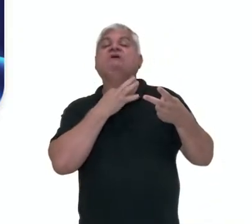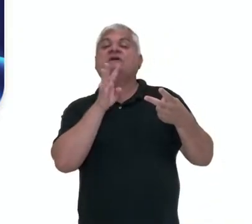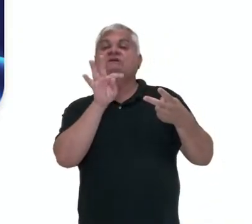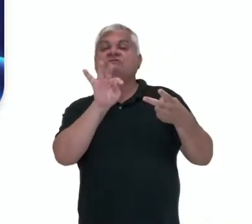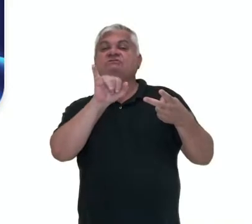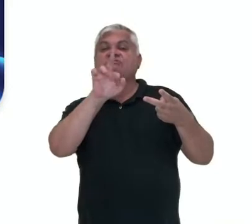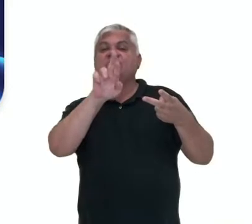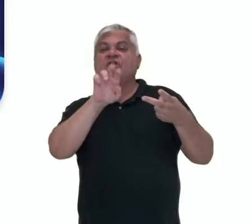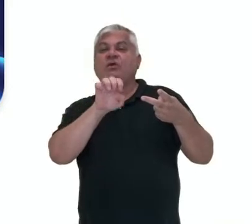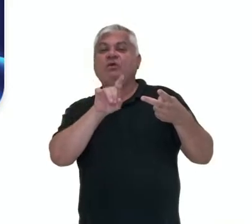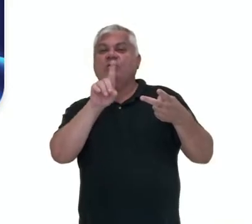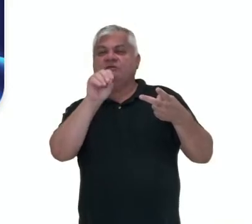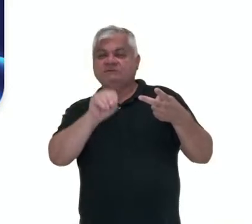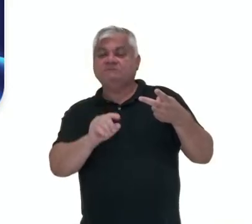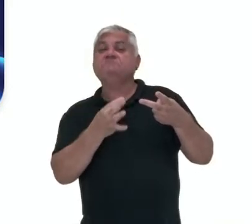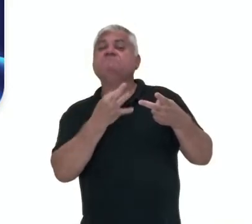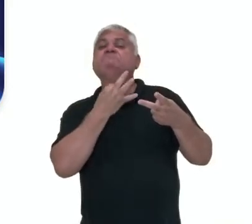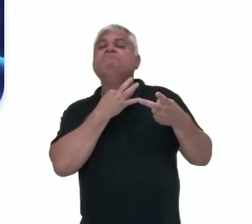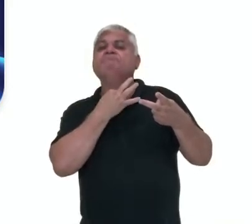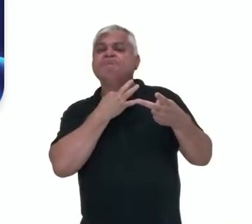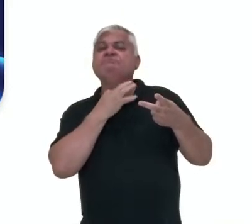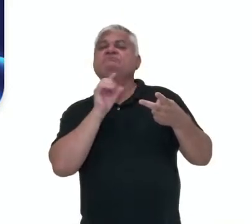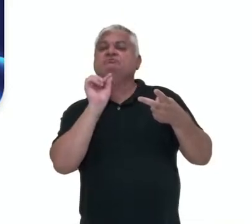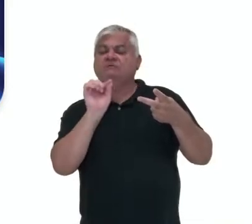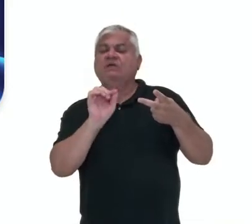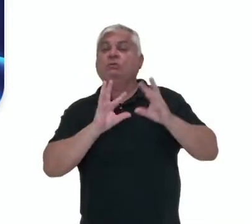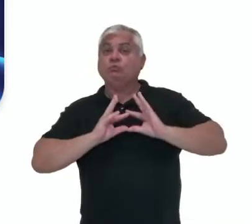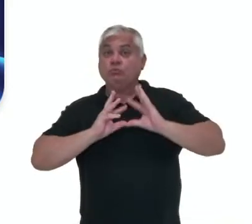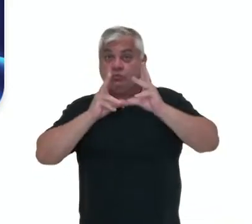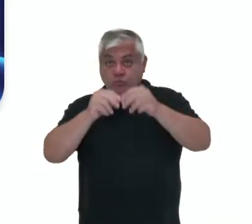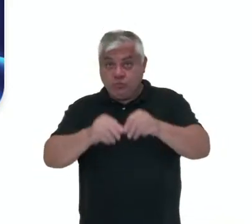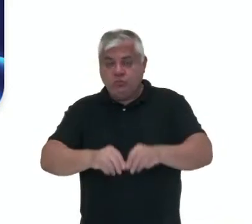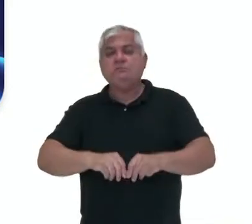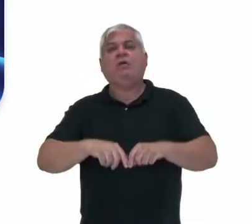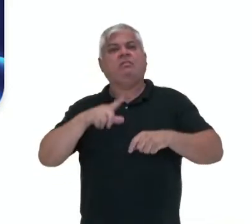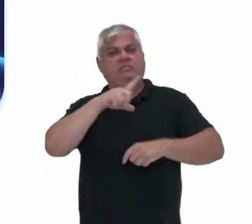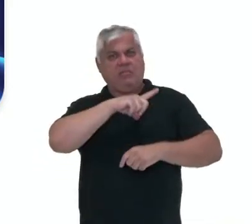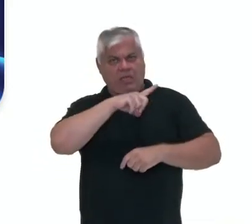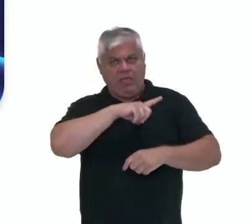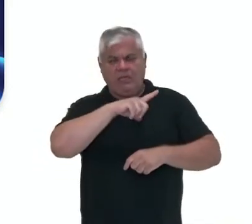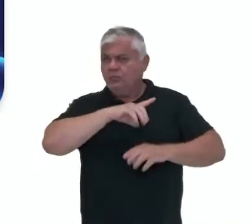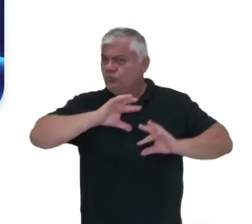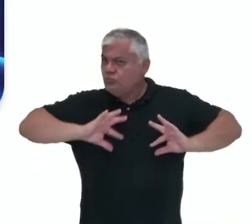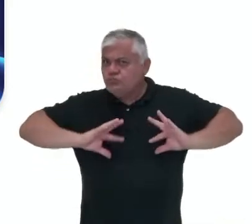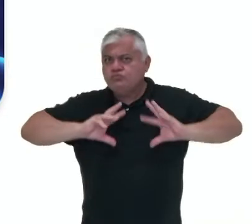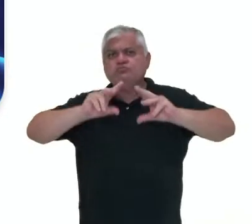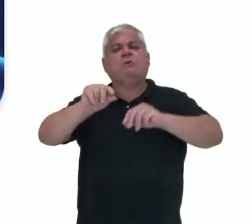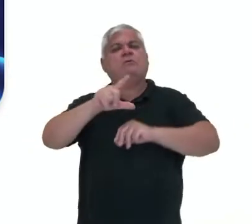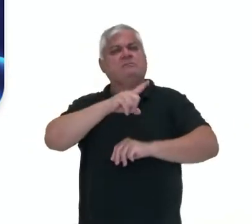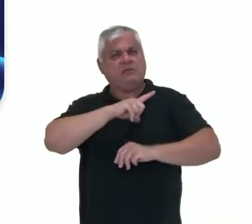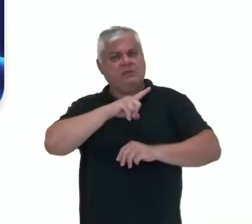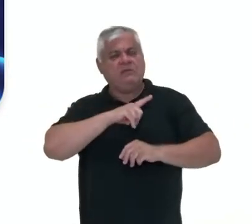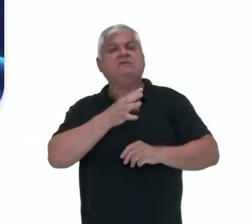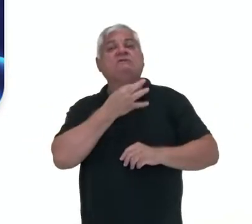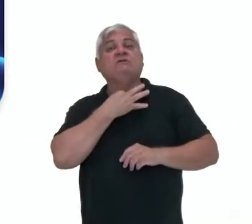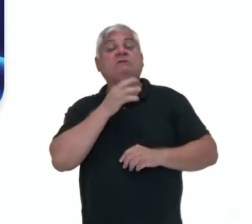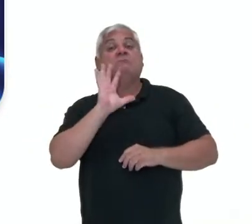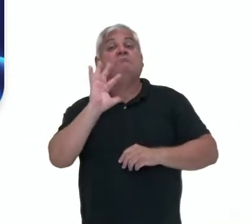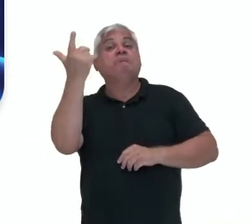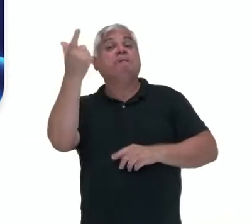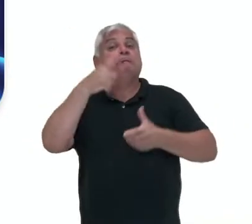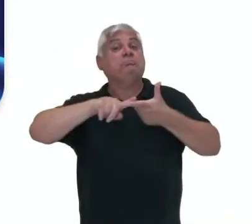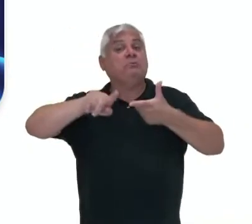ao centro do pescoço, exatamente. Todos nós temos tireoide. Se tem algum problema, é uma